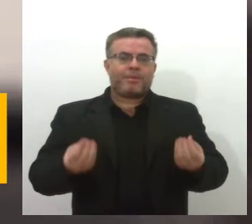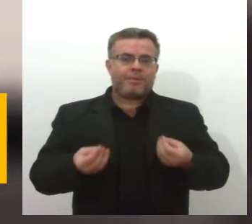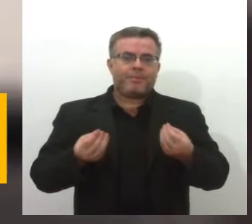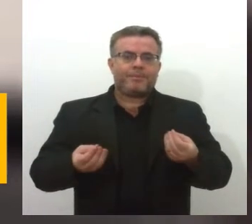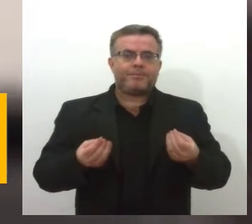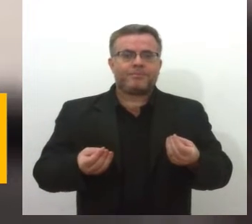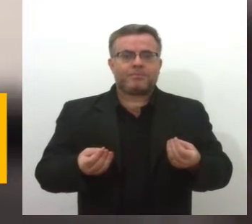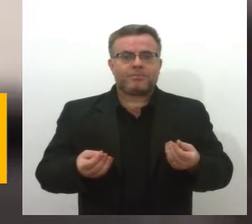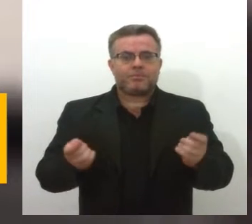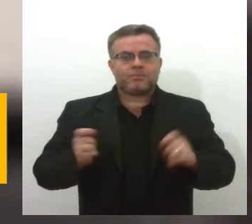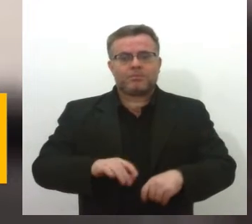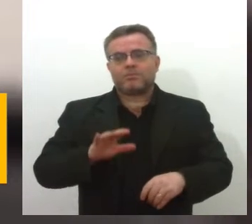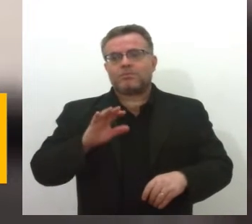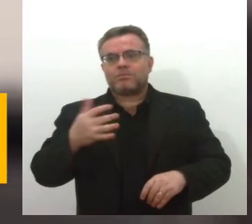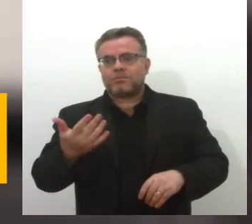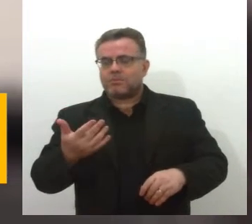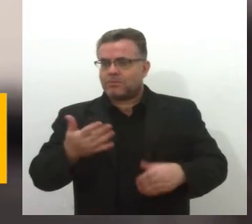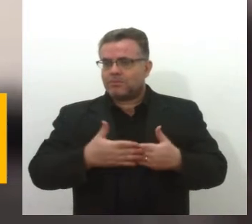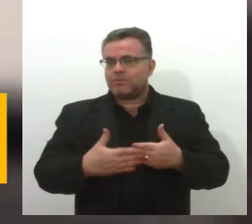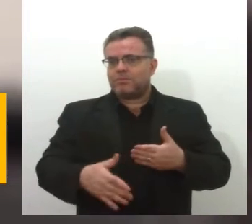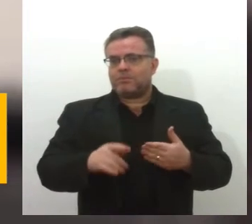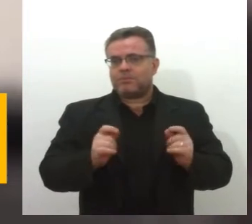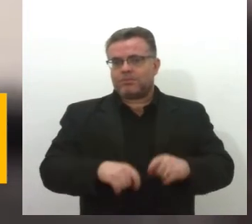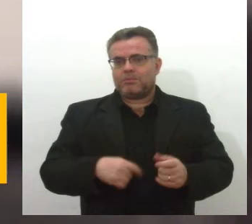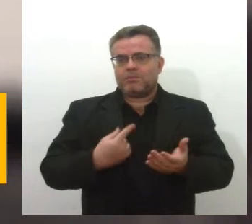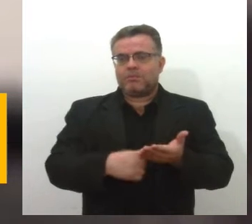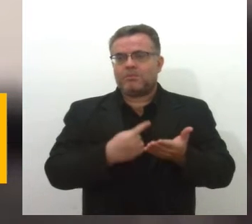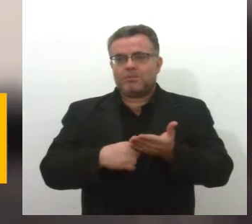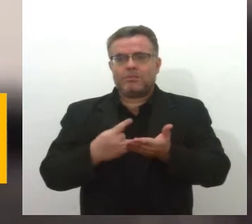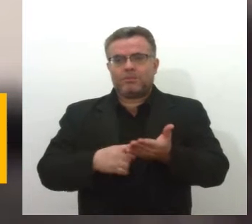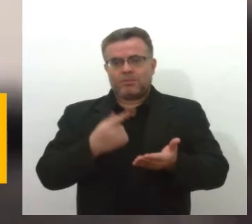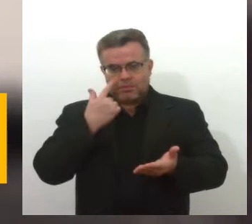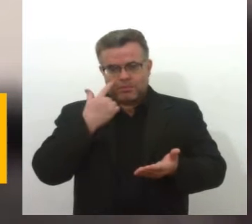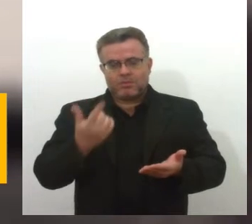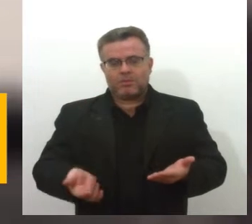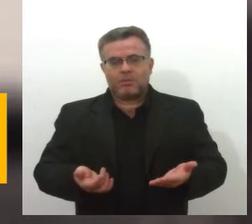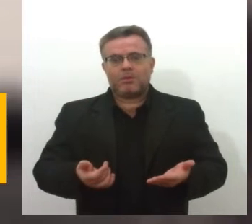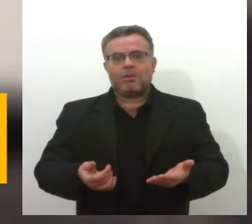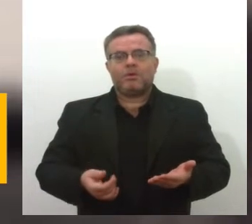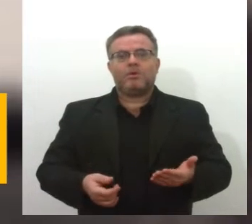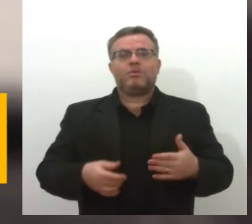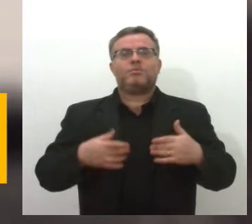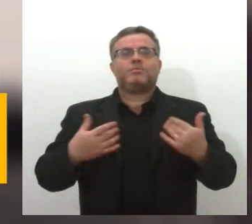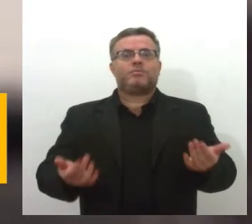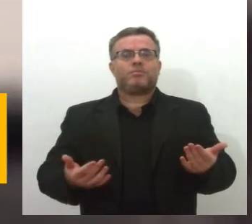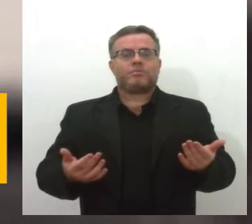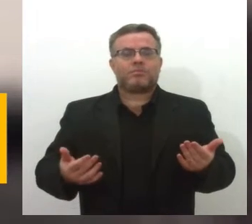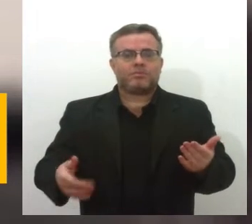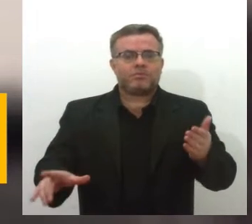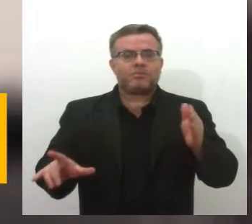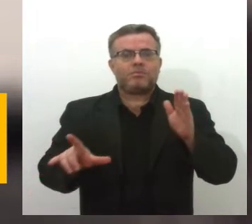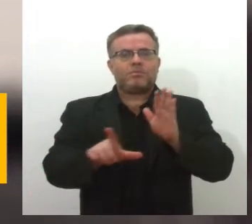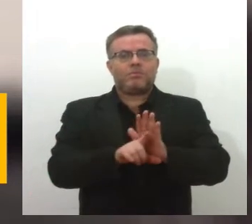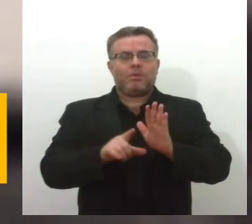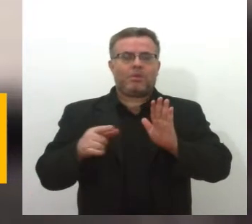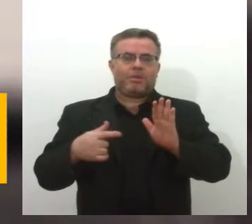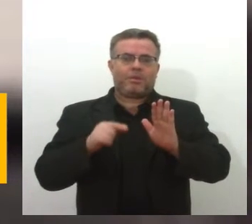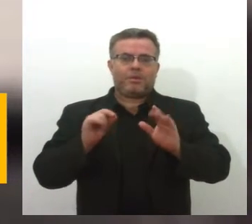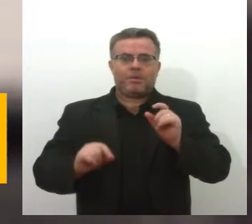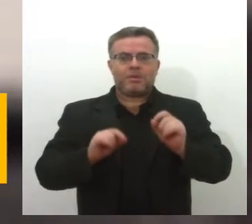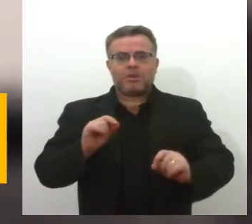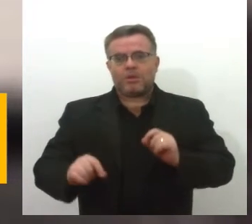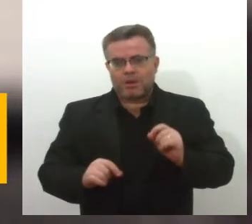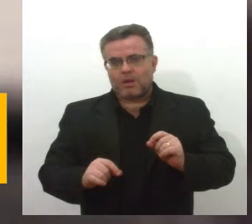ou caso ele se encaixe na situação, ele pode procurar a Defensoria Pública. Porque a legislação que foi aprovada,